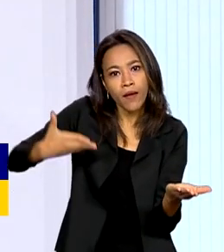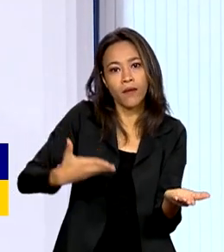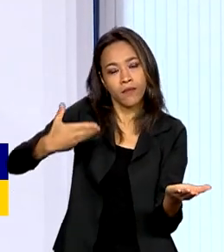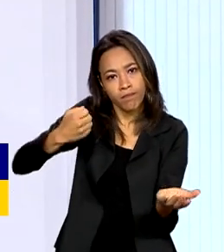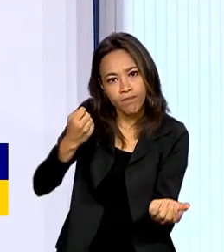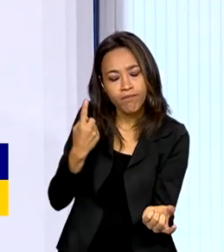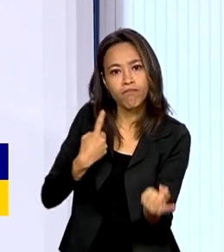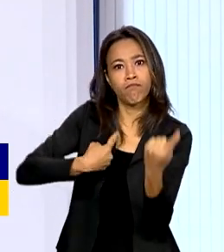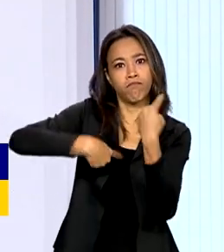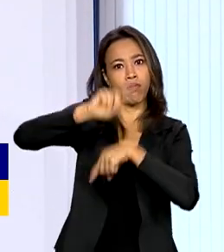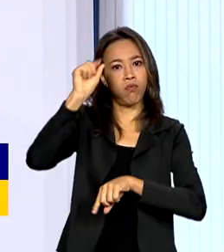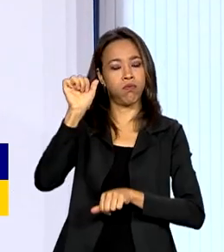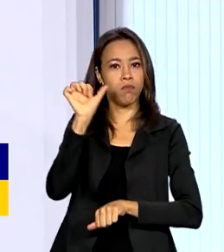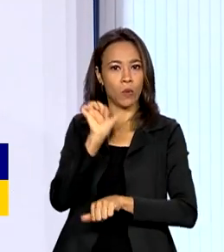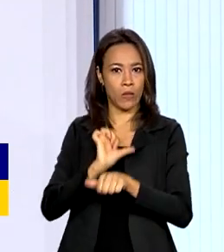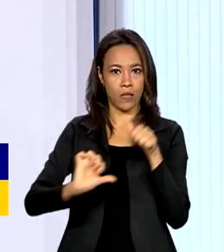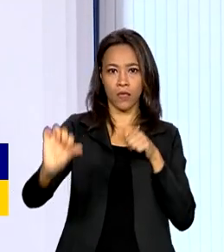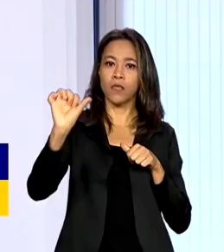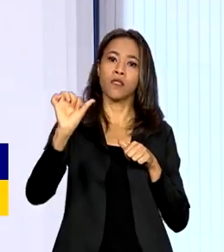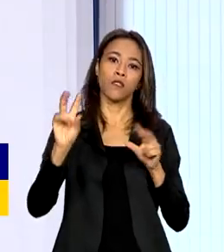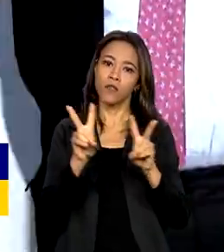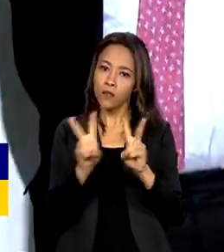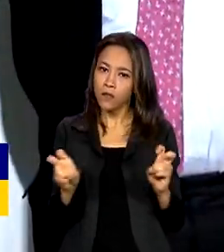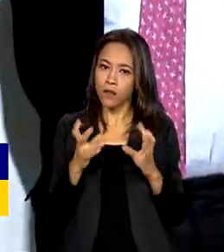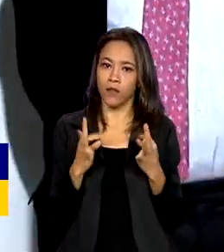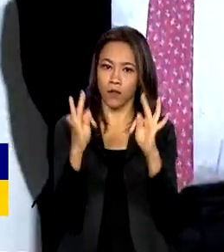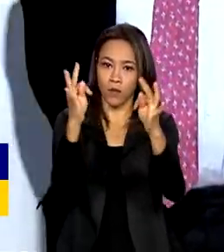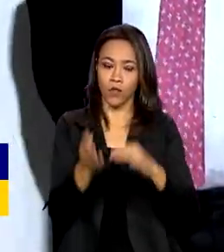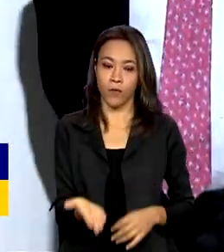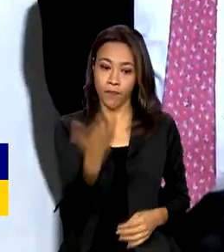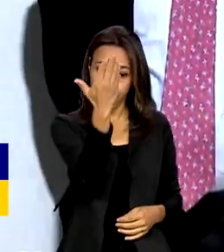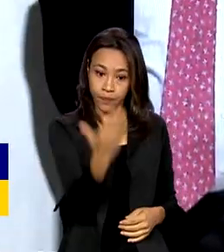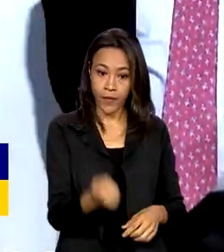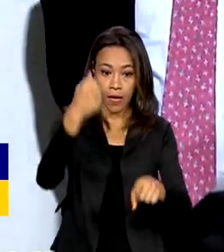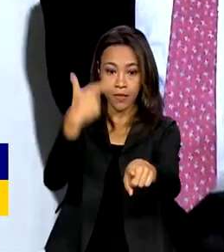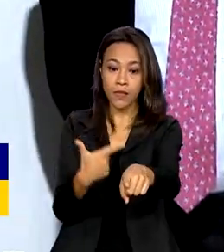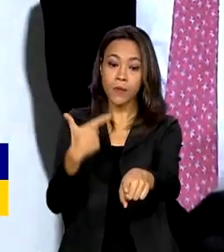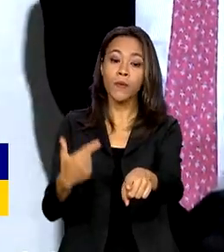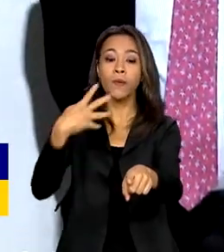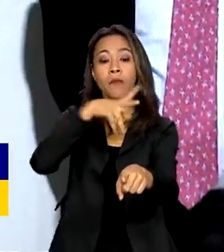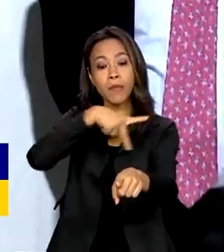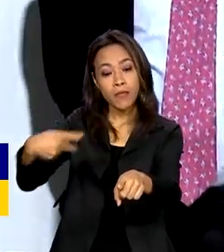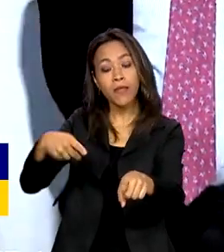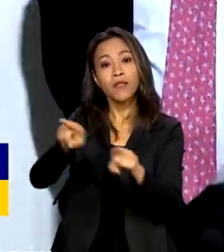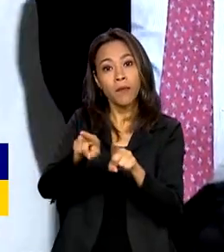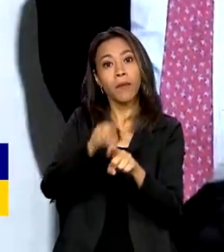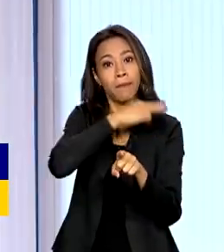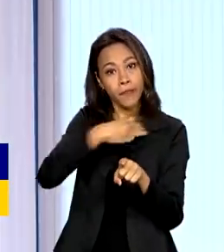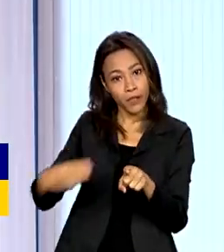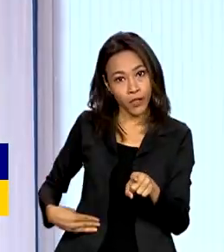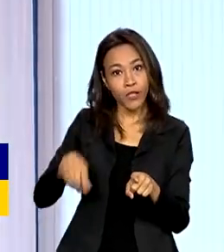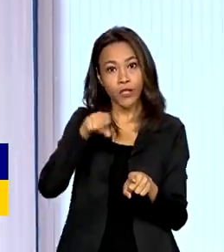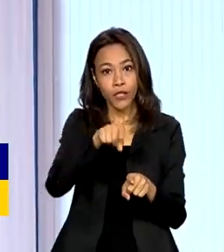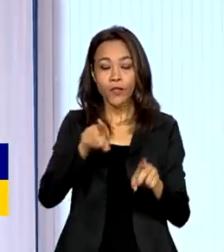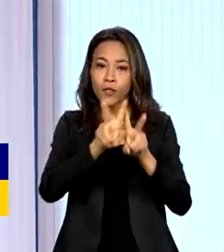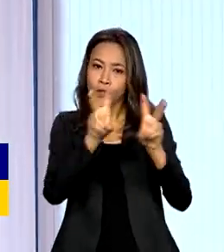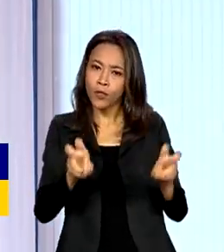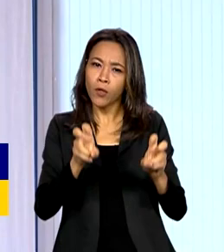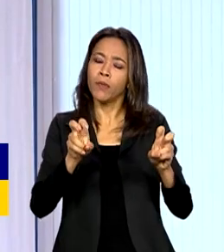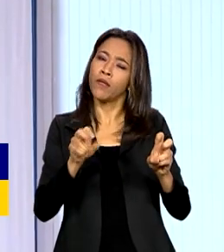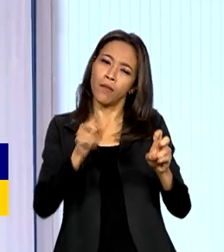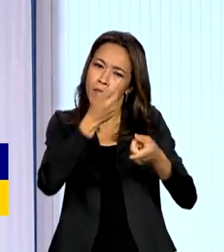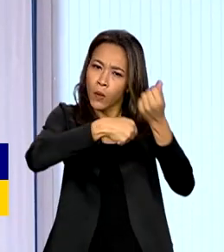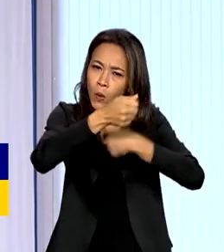da tecnologia. A vice-presidente e ministra de Assuntos Econômicos e Transformação Digital da